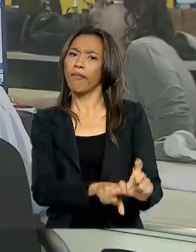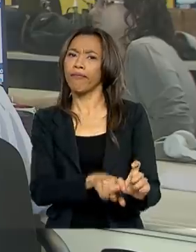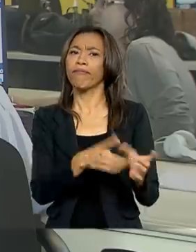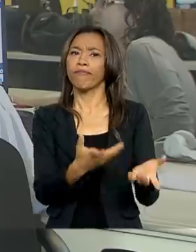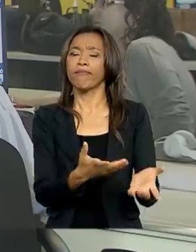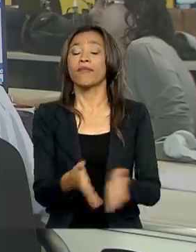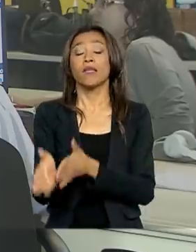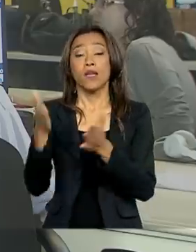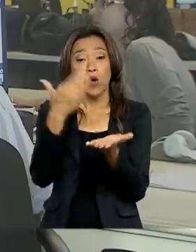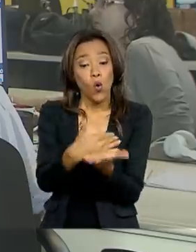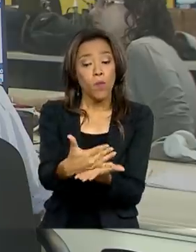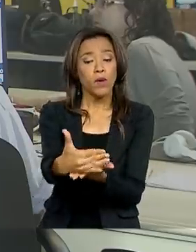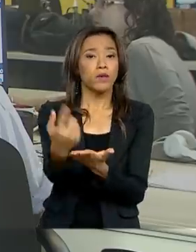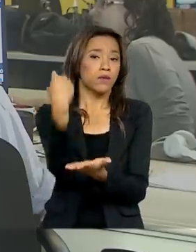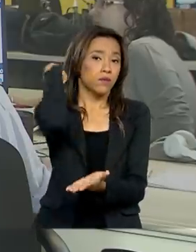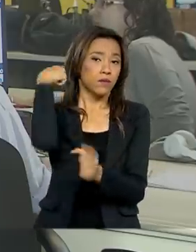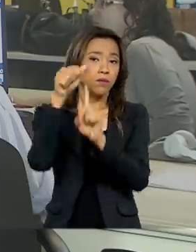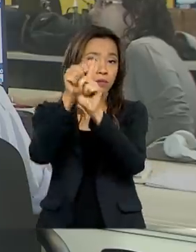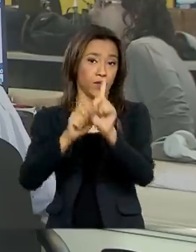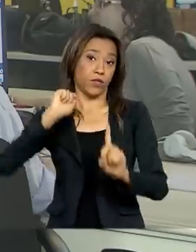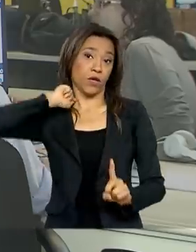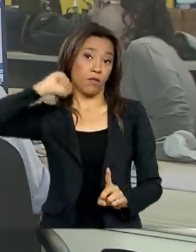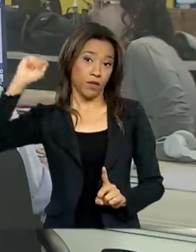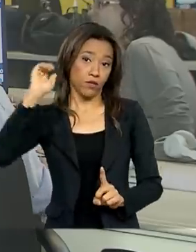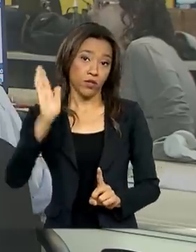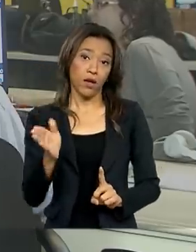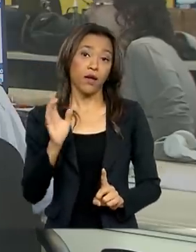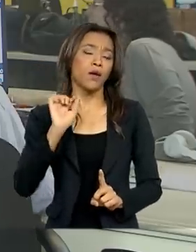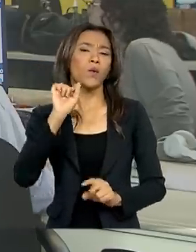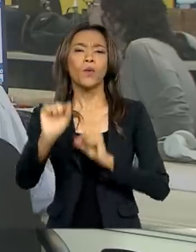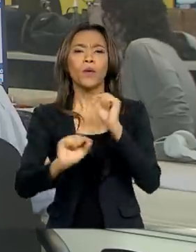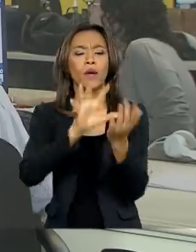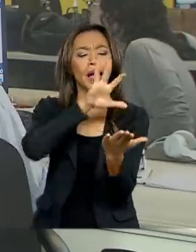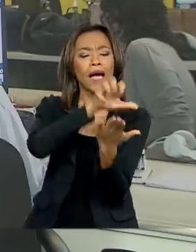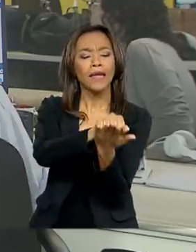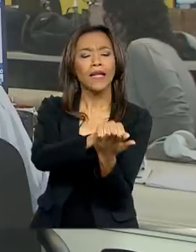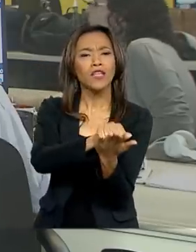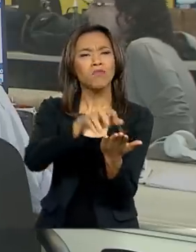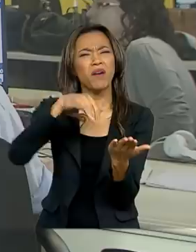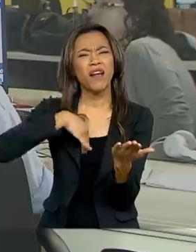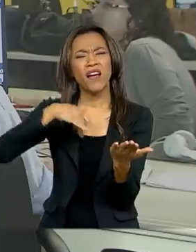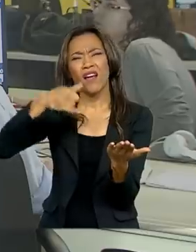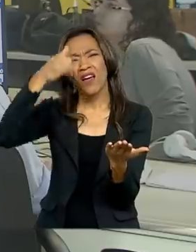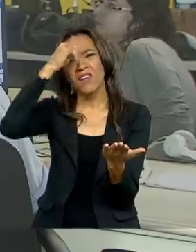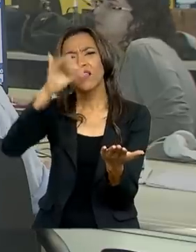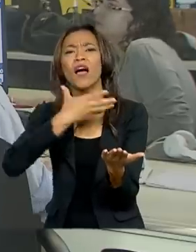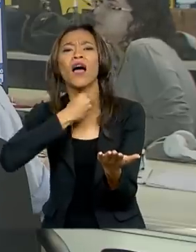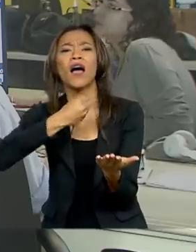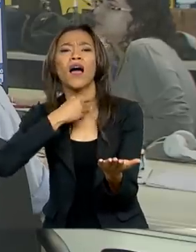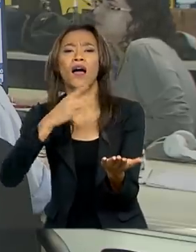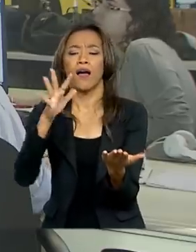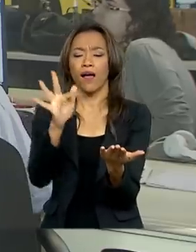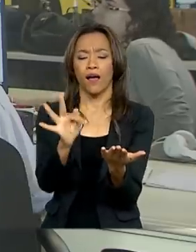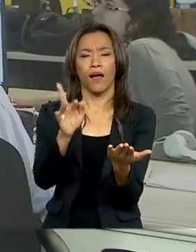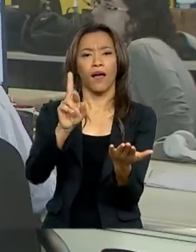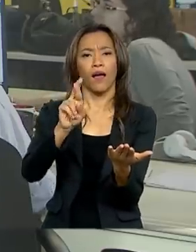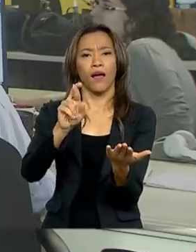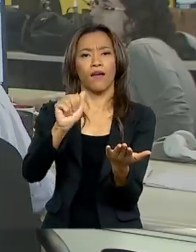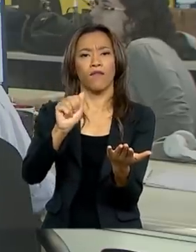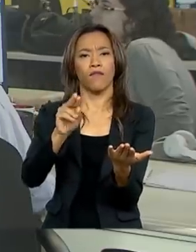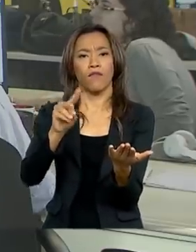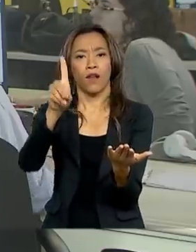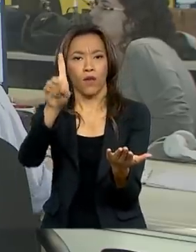operação, que começou em abril desse ano, foi garantir uma base cadastral para evitar fraudes e aumentar a segurança dos consumidores.